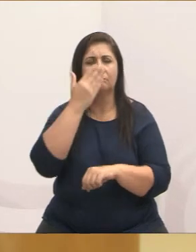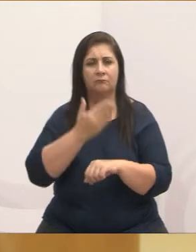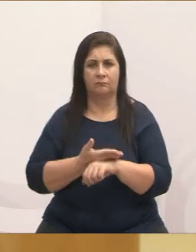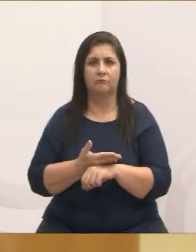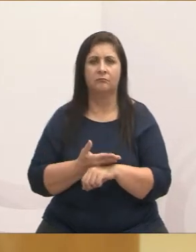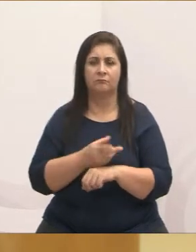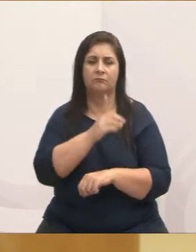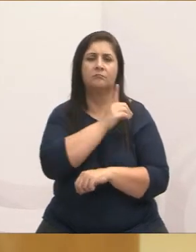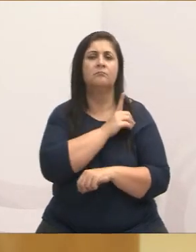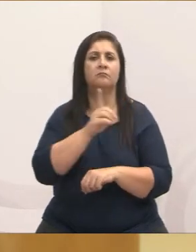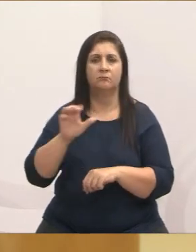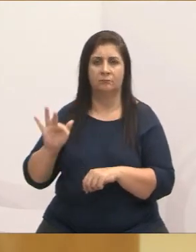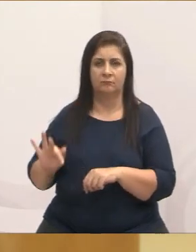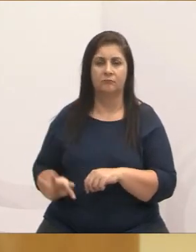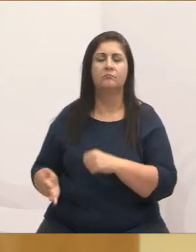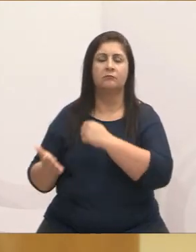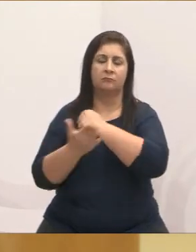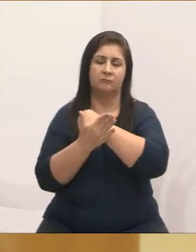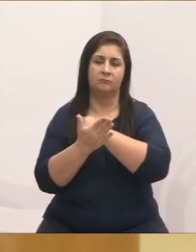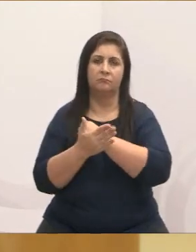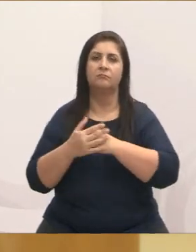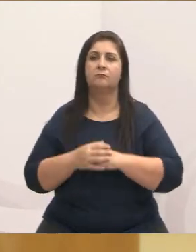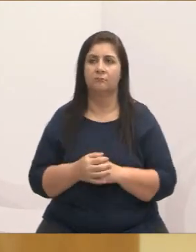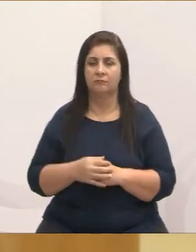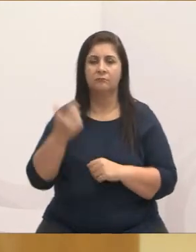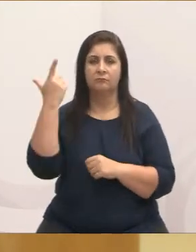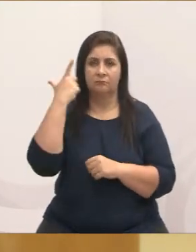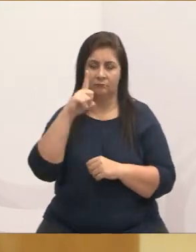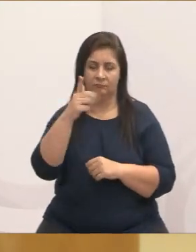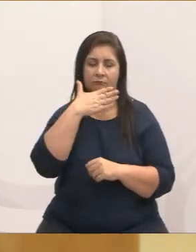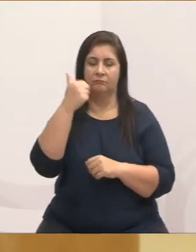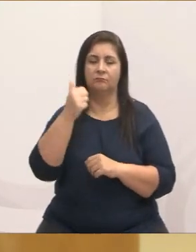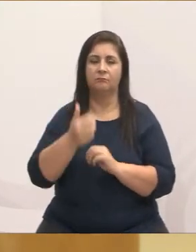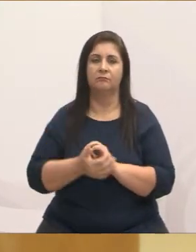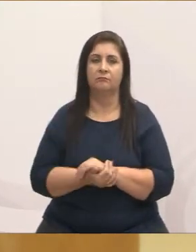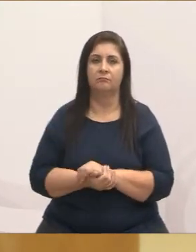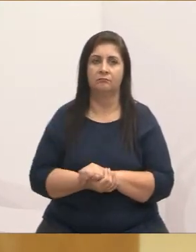realmente fazer com que a causa animal flua mais ainda.